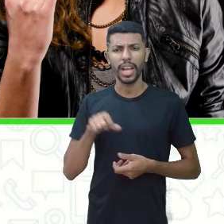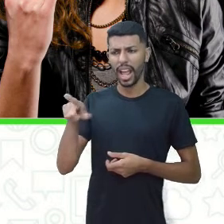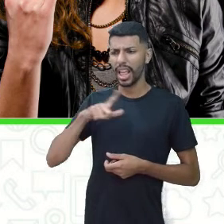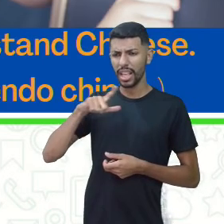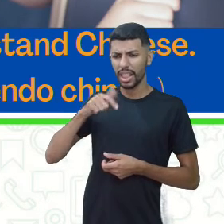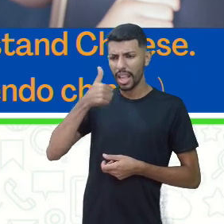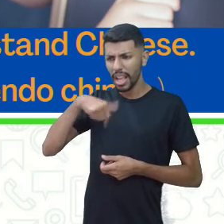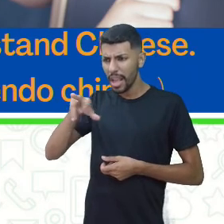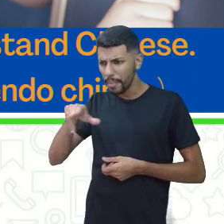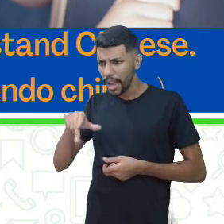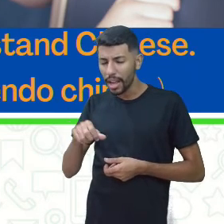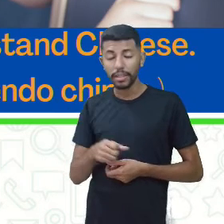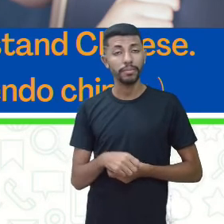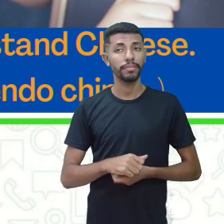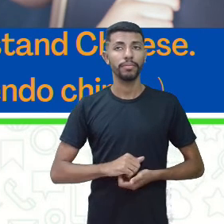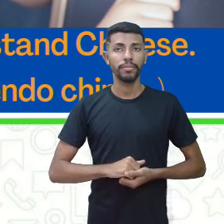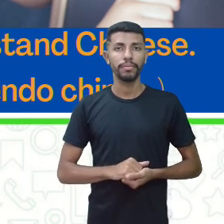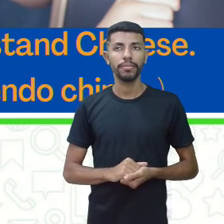Yes, she does.